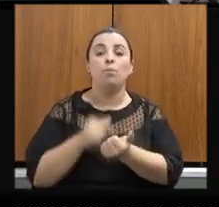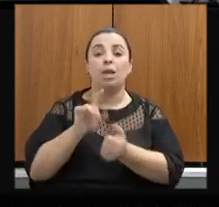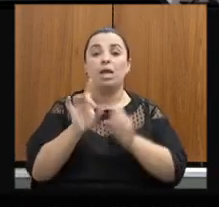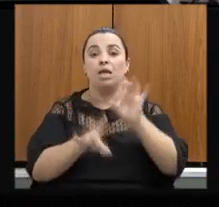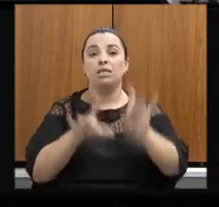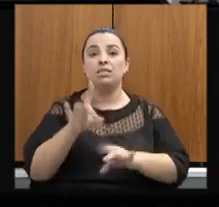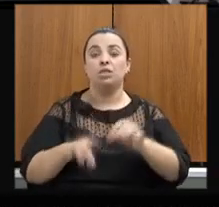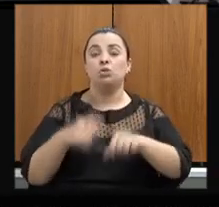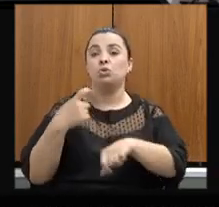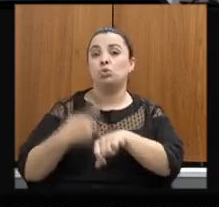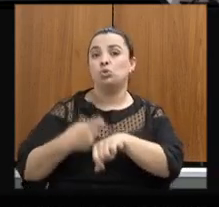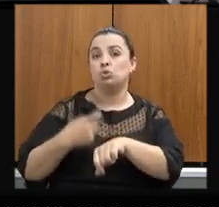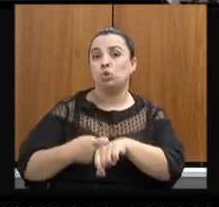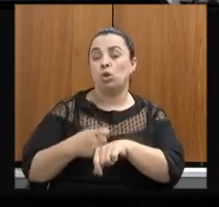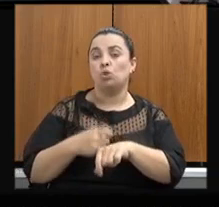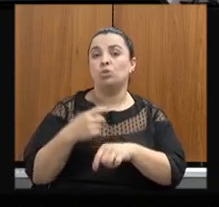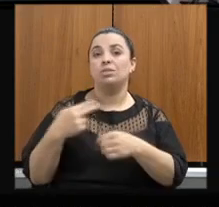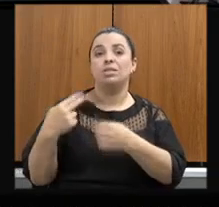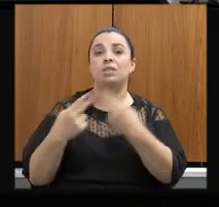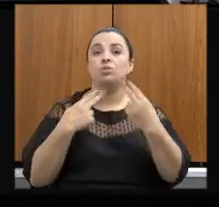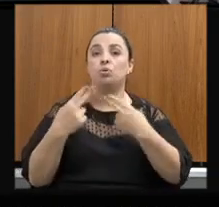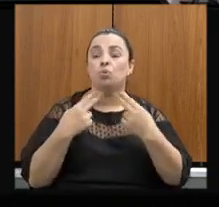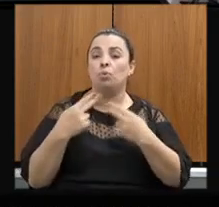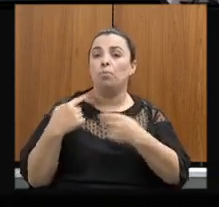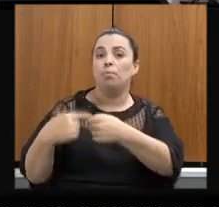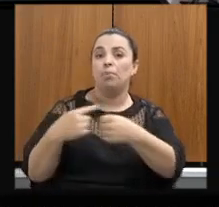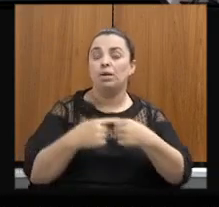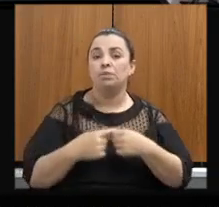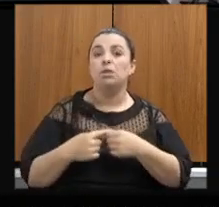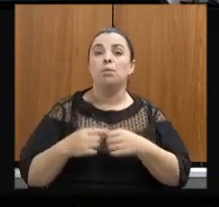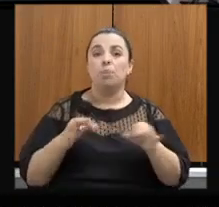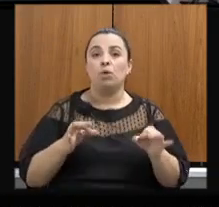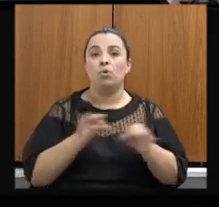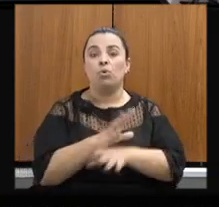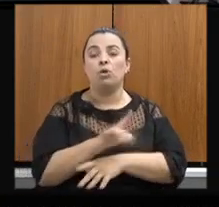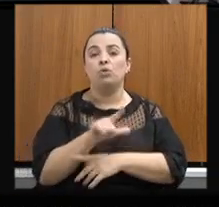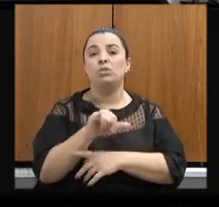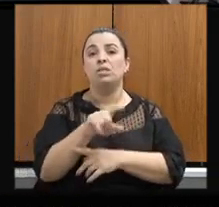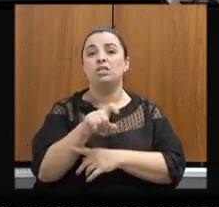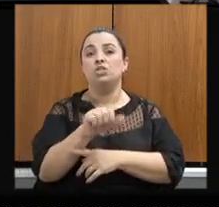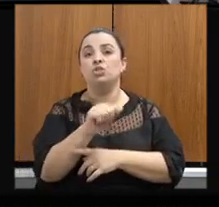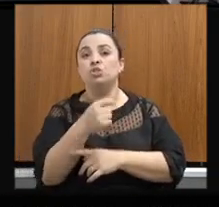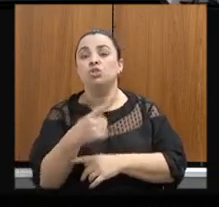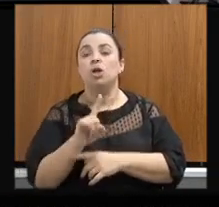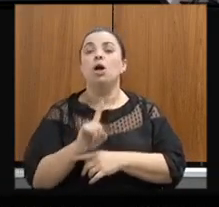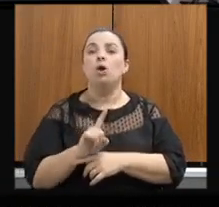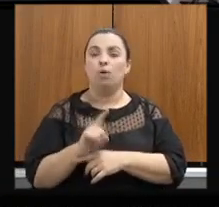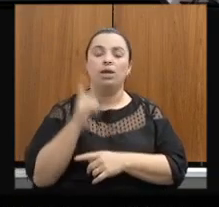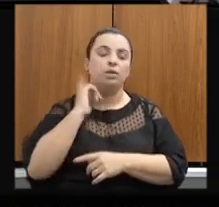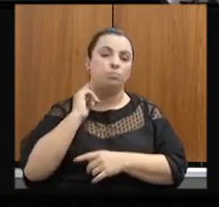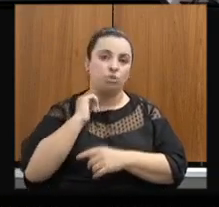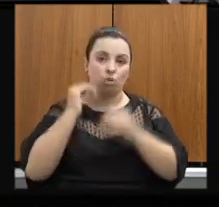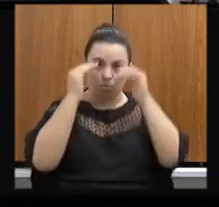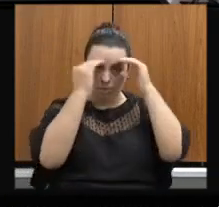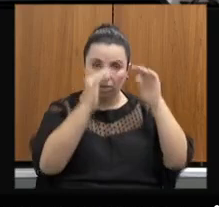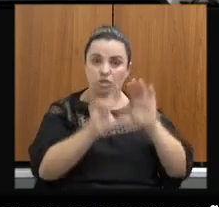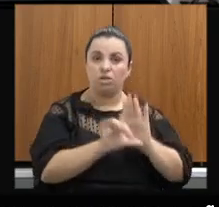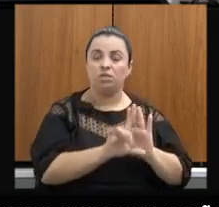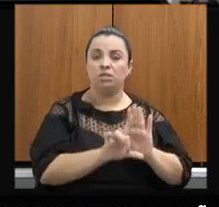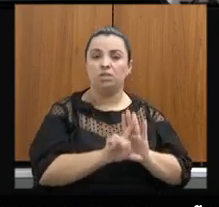com o objetivo de especialmente concluir os lixões no Estado de Minas Gerais, conforme determina a legislação. Por favor.